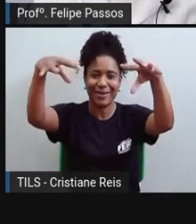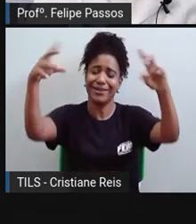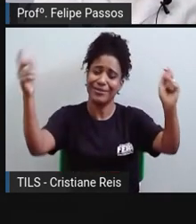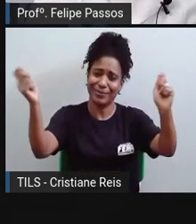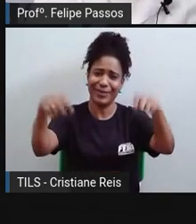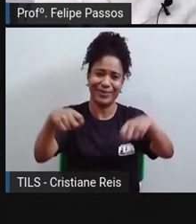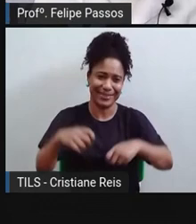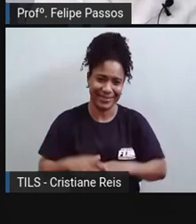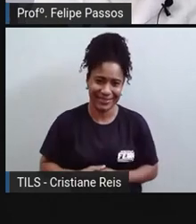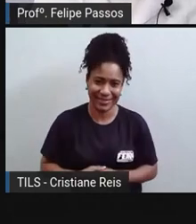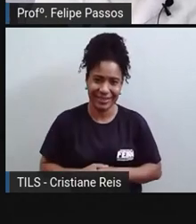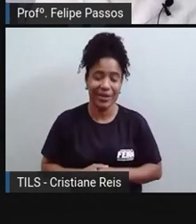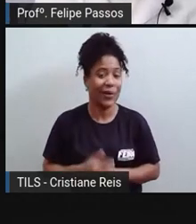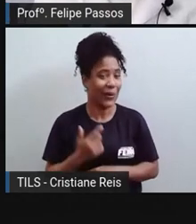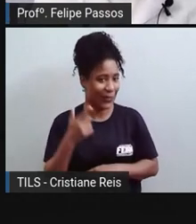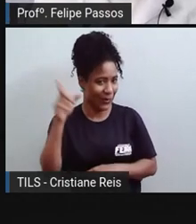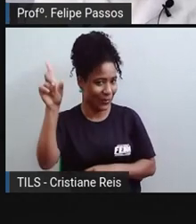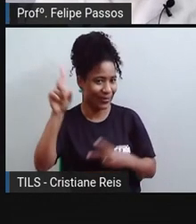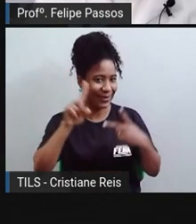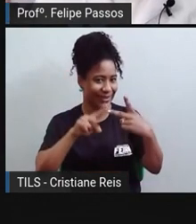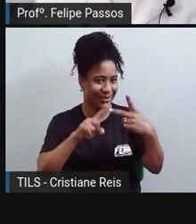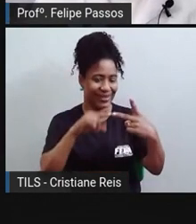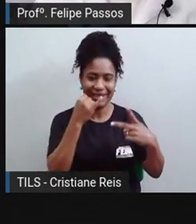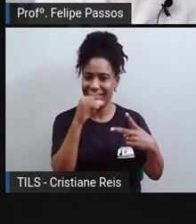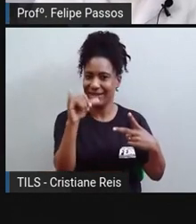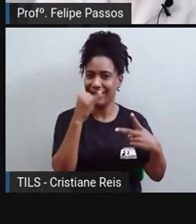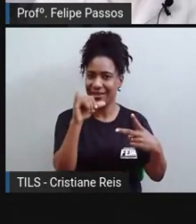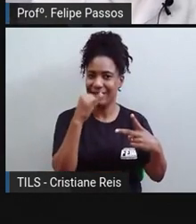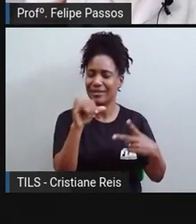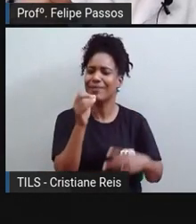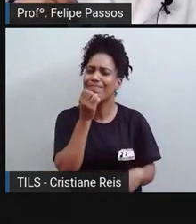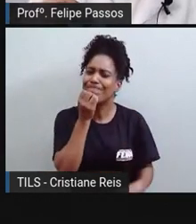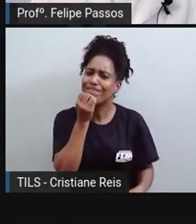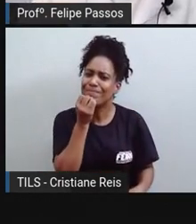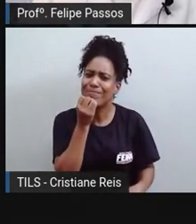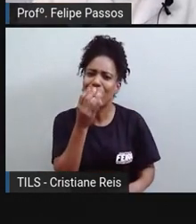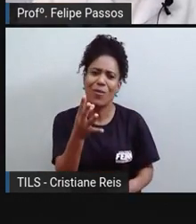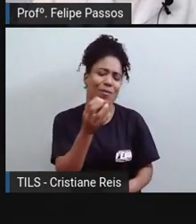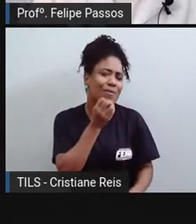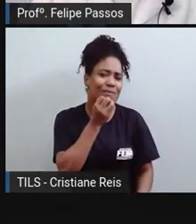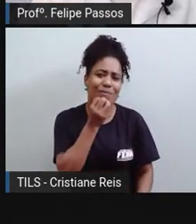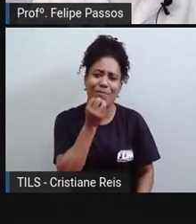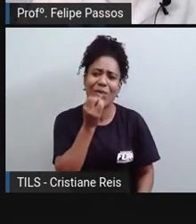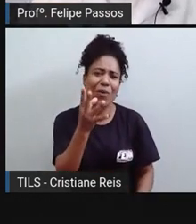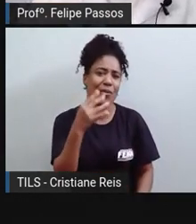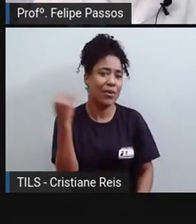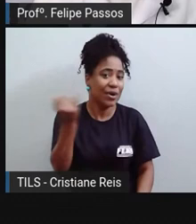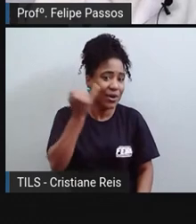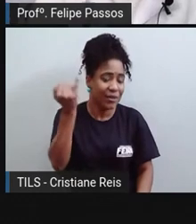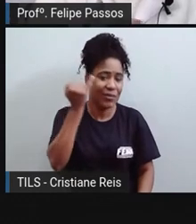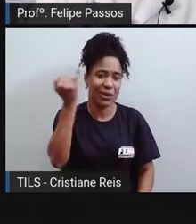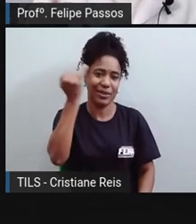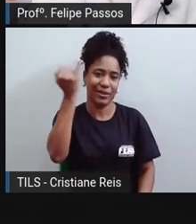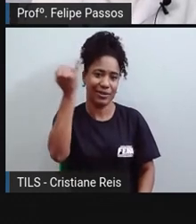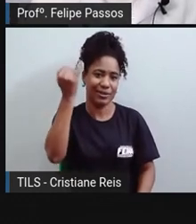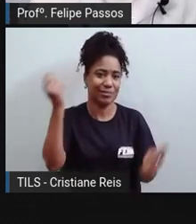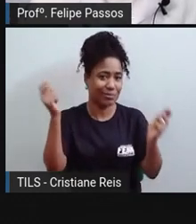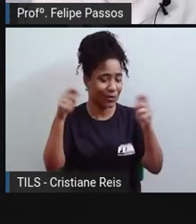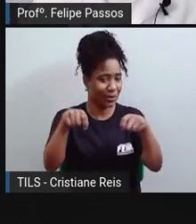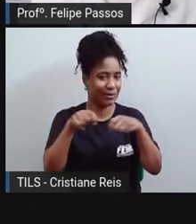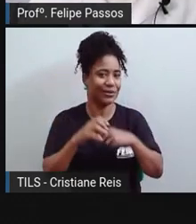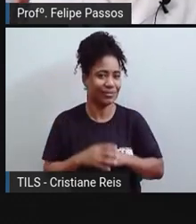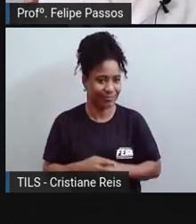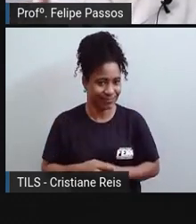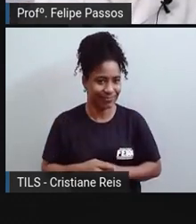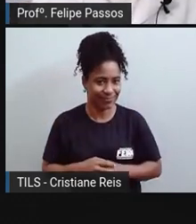Outra forma de energia que a gente tinha muito potencial para ser autossuficiente, não depender mais de estado